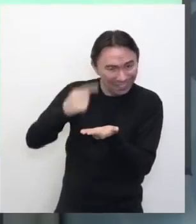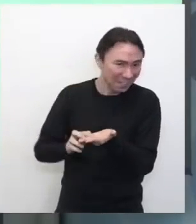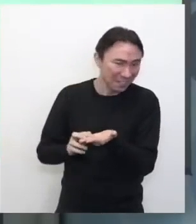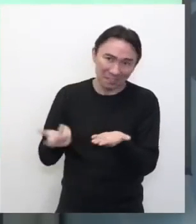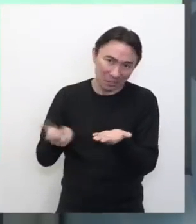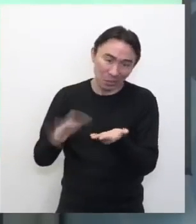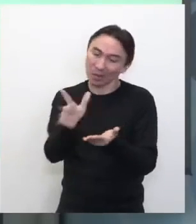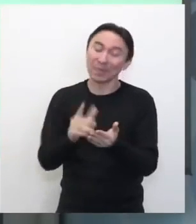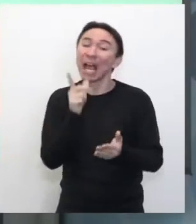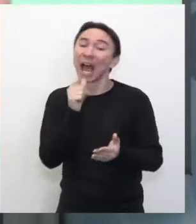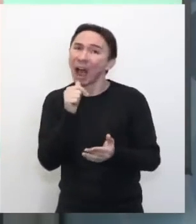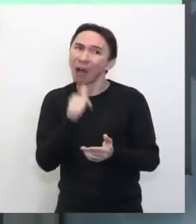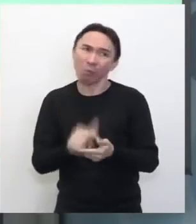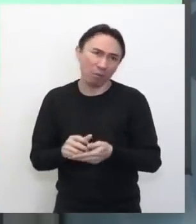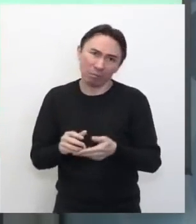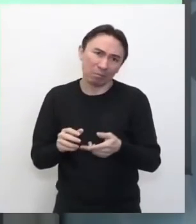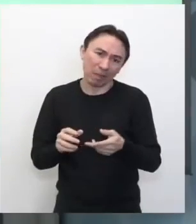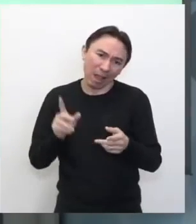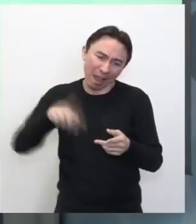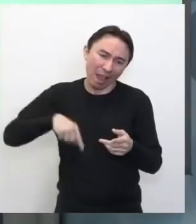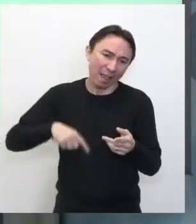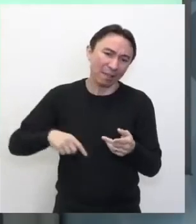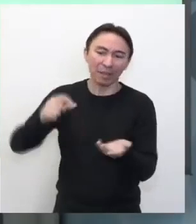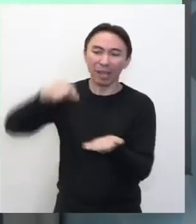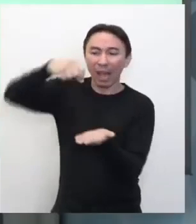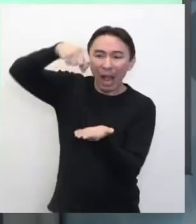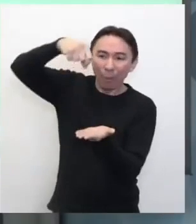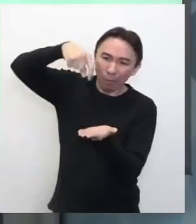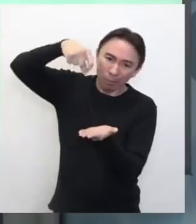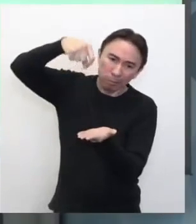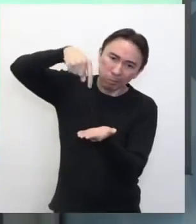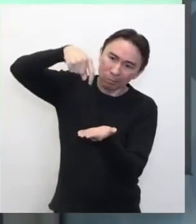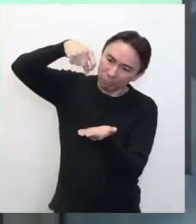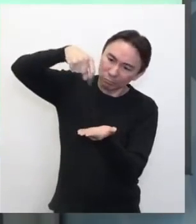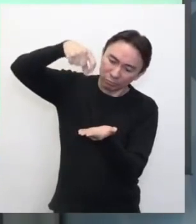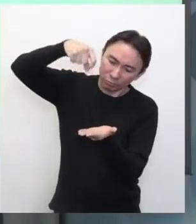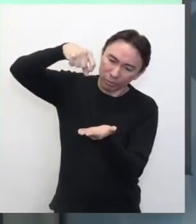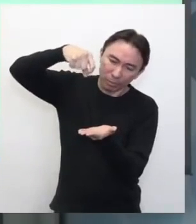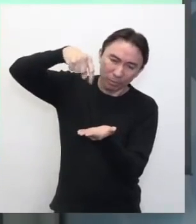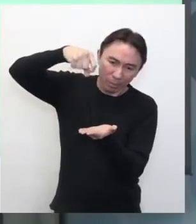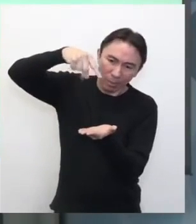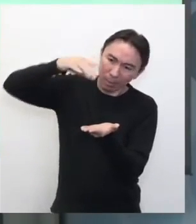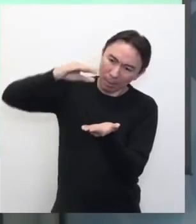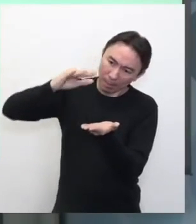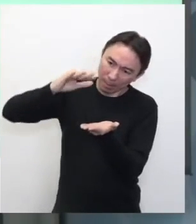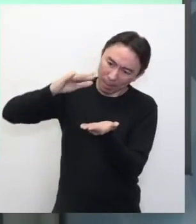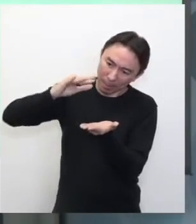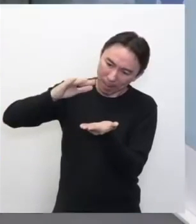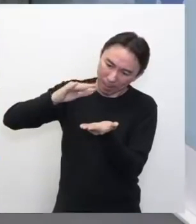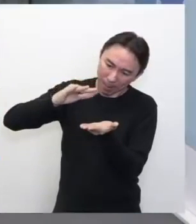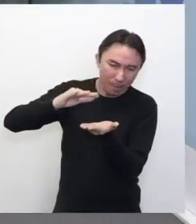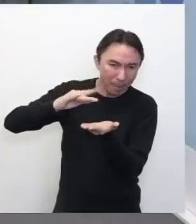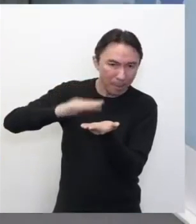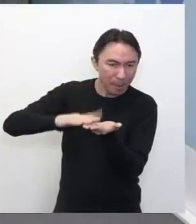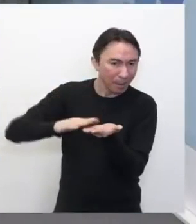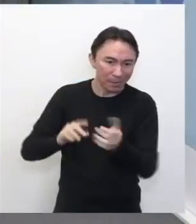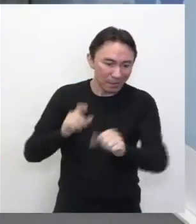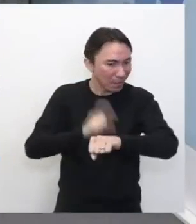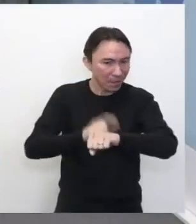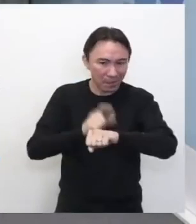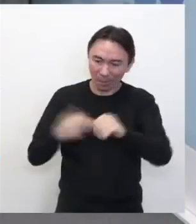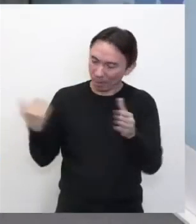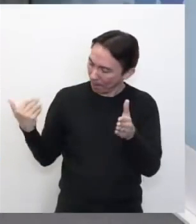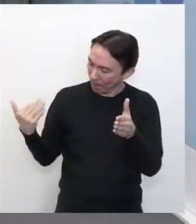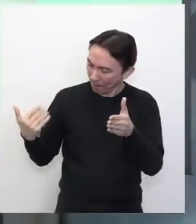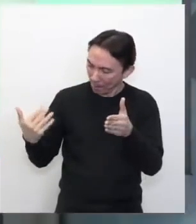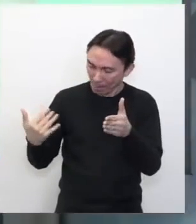de mudar, né? De um ambiente para outro, o tempo que a água se desloca. Show! Beleza? Então, é mais ou